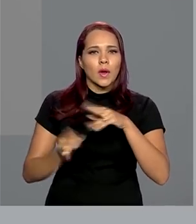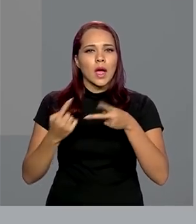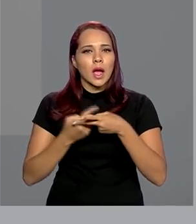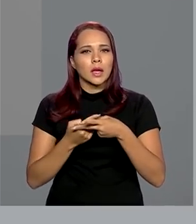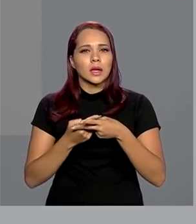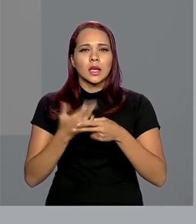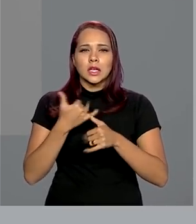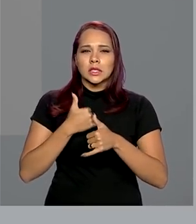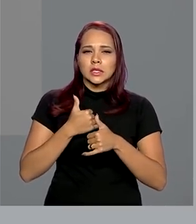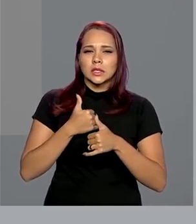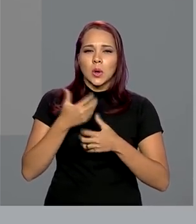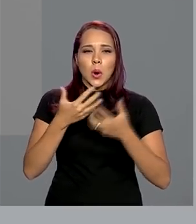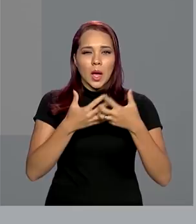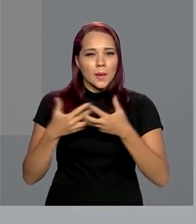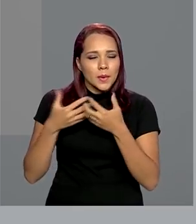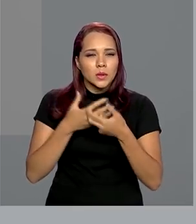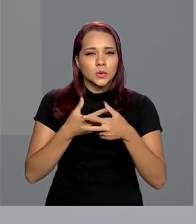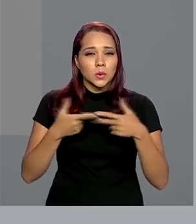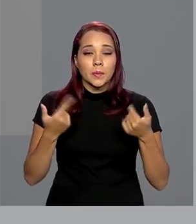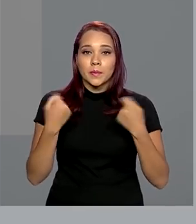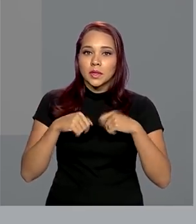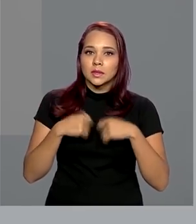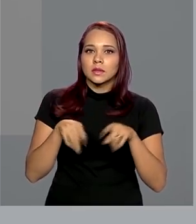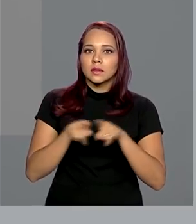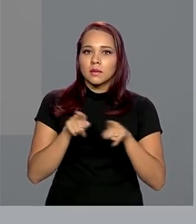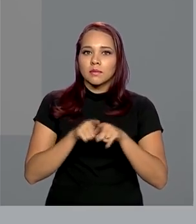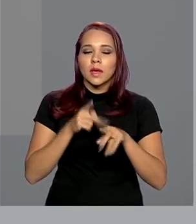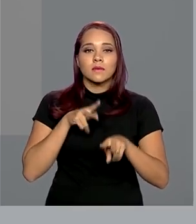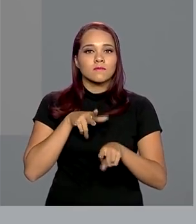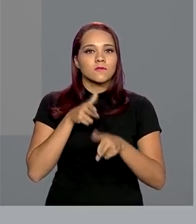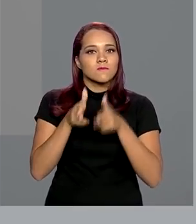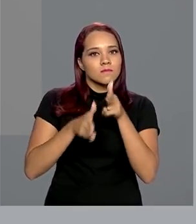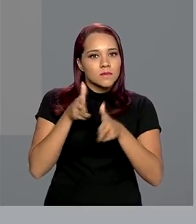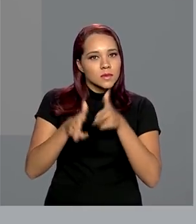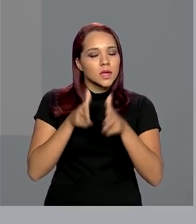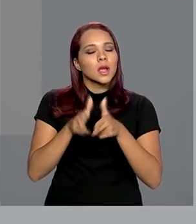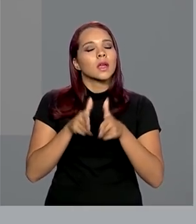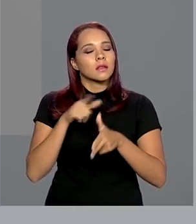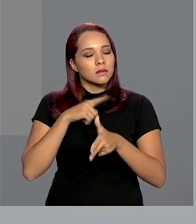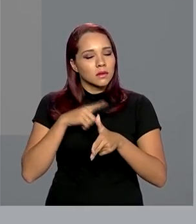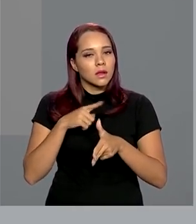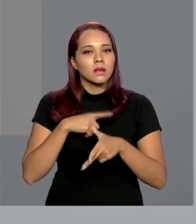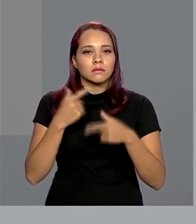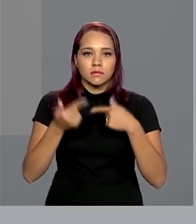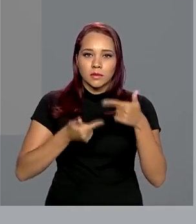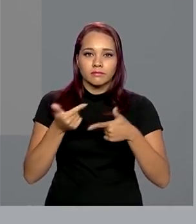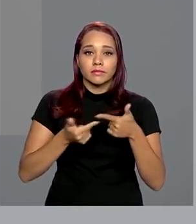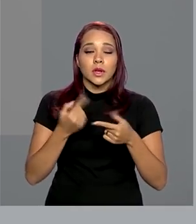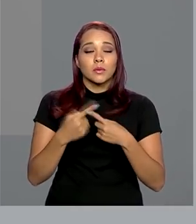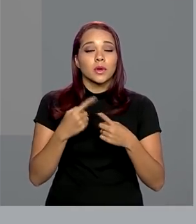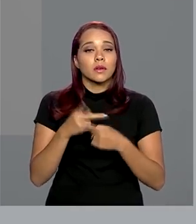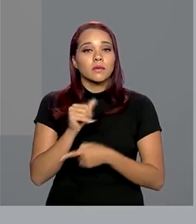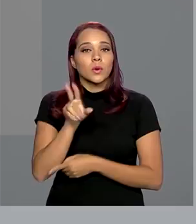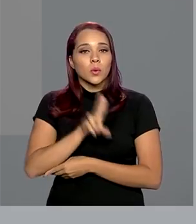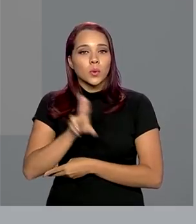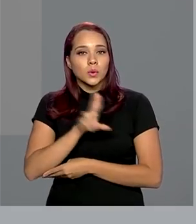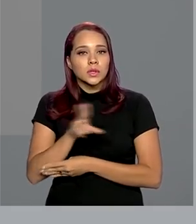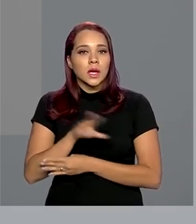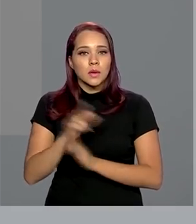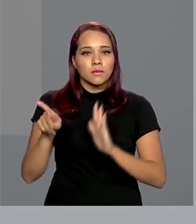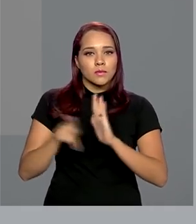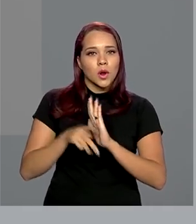funcionando, nós vamos precisar do transporte ferroviário funcionando, porque, nesse caso, nós vamos utilizar as próprias